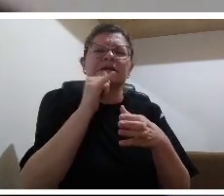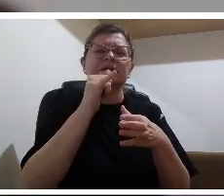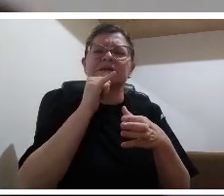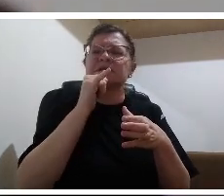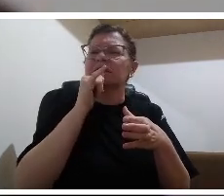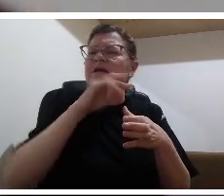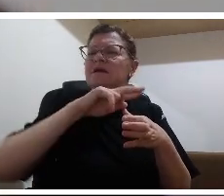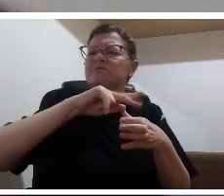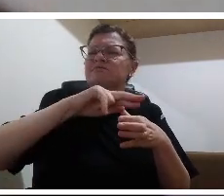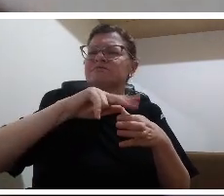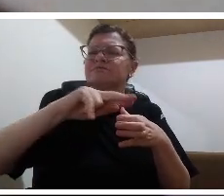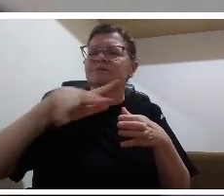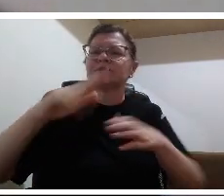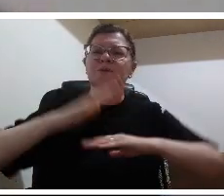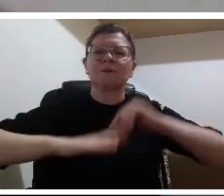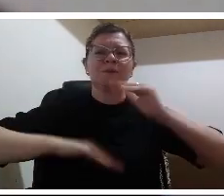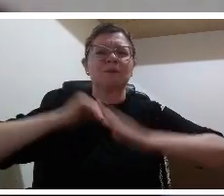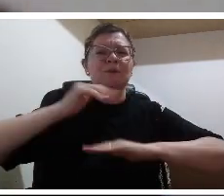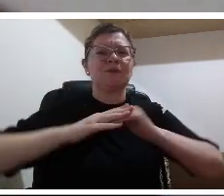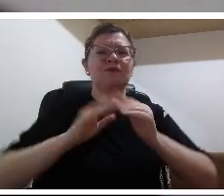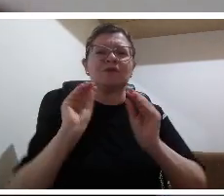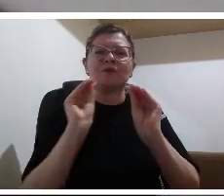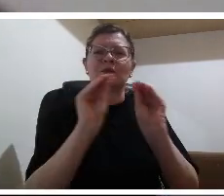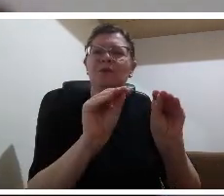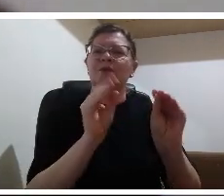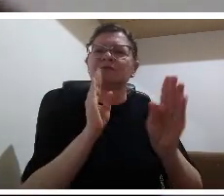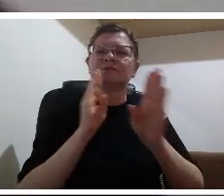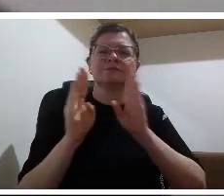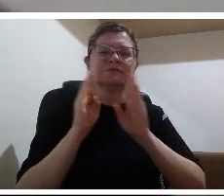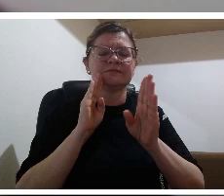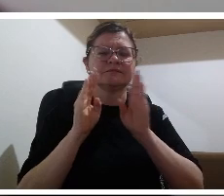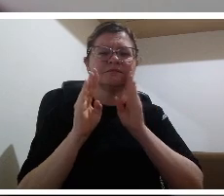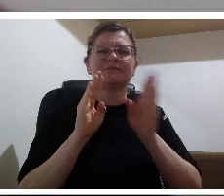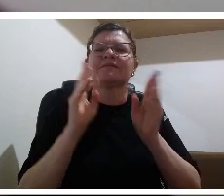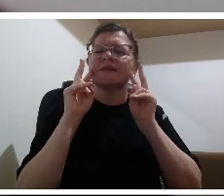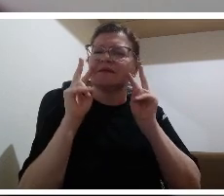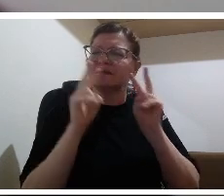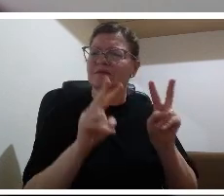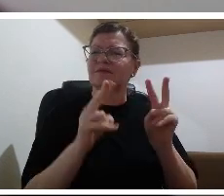estão se reinventando como os nossos profissionais estão se reinventando né de trazer